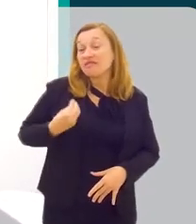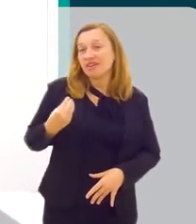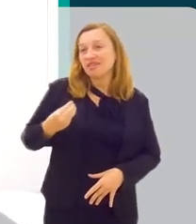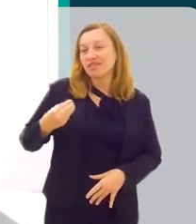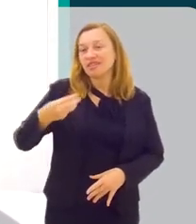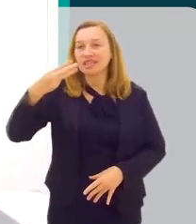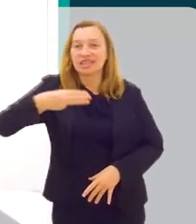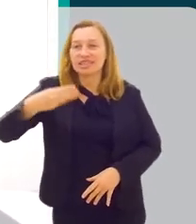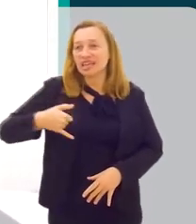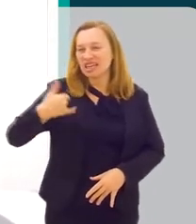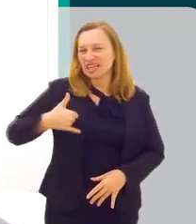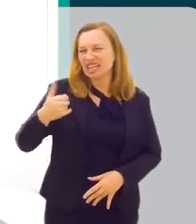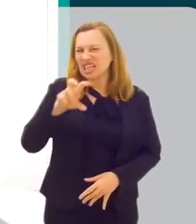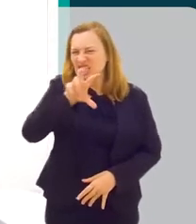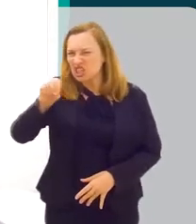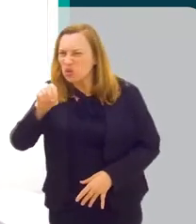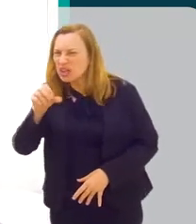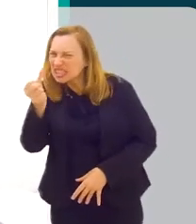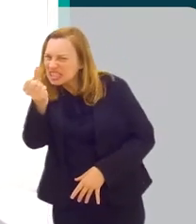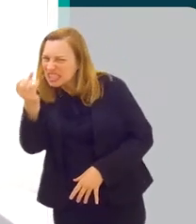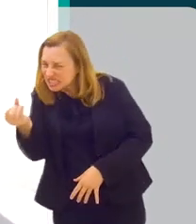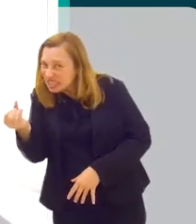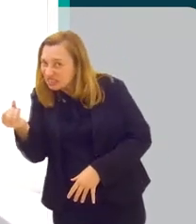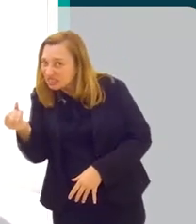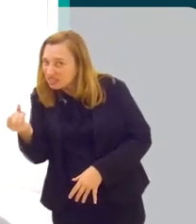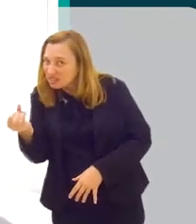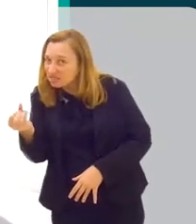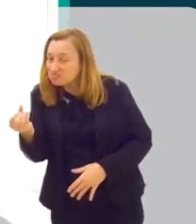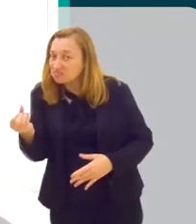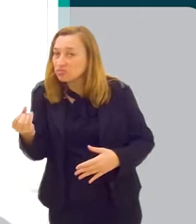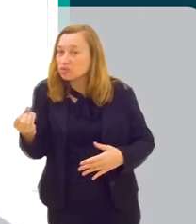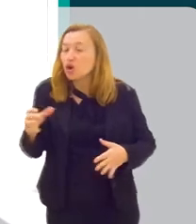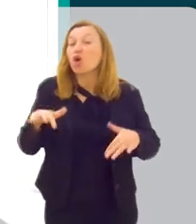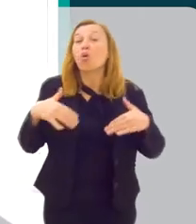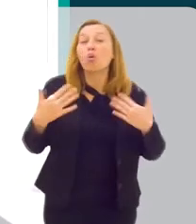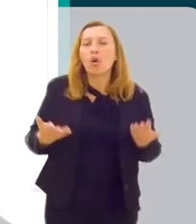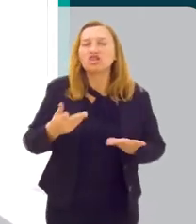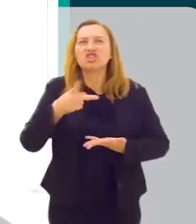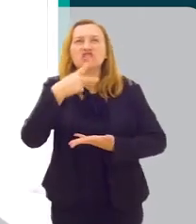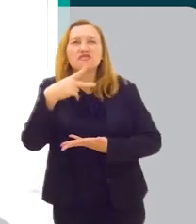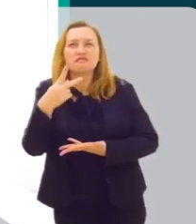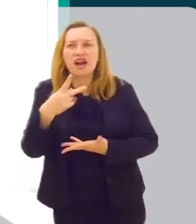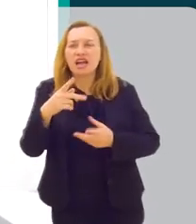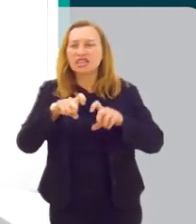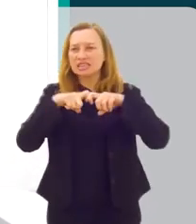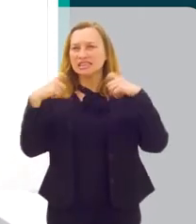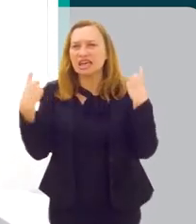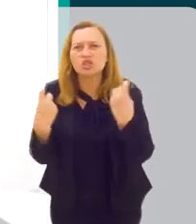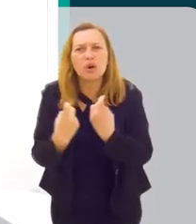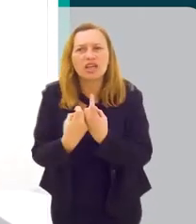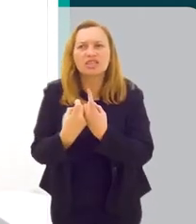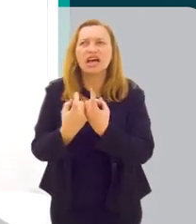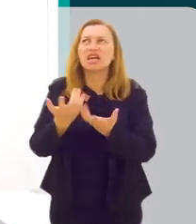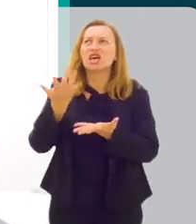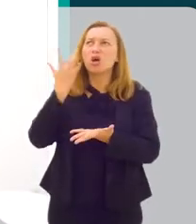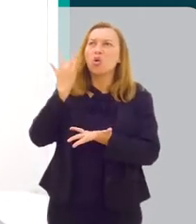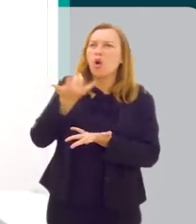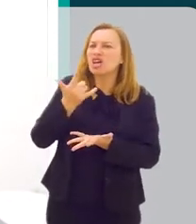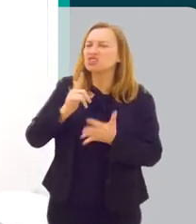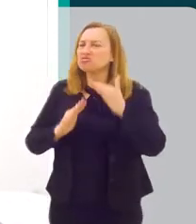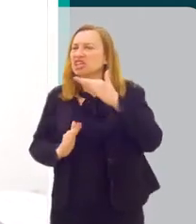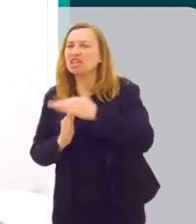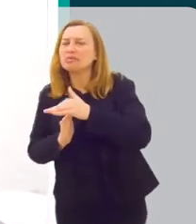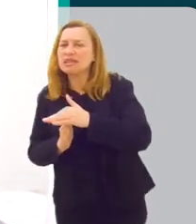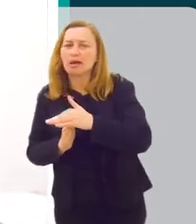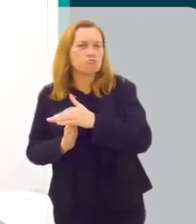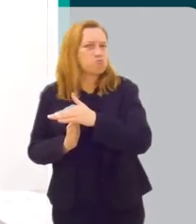terceira idade? A partir dos 50, 60, quando a gente fala de sexualidade, eu acho que